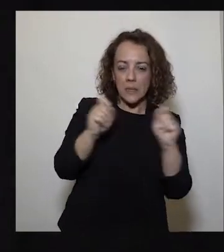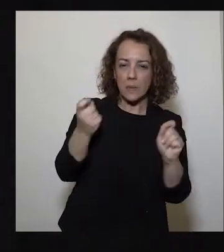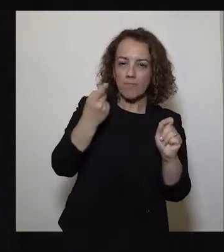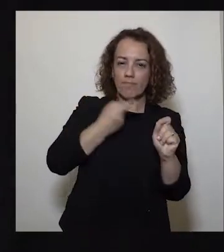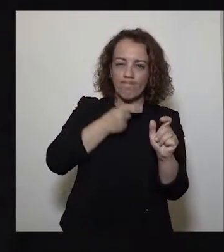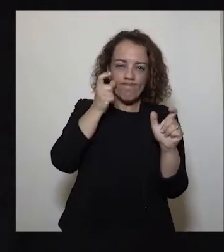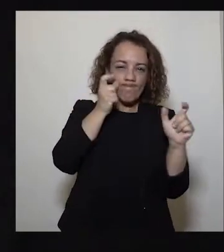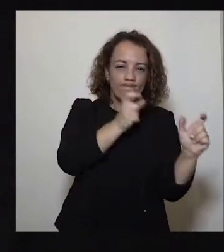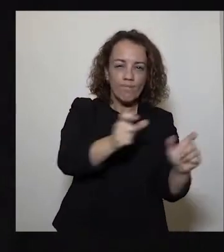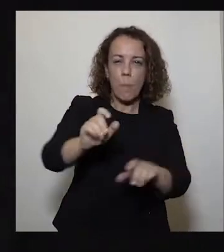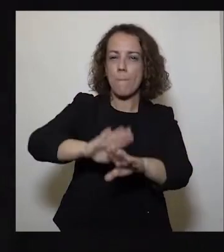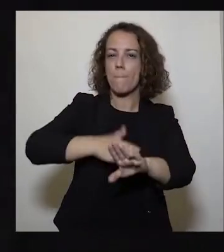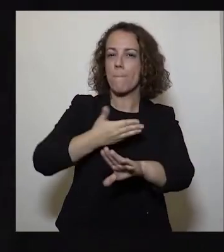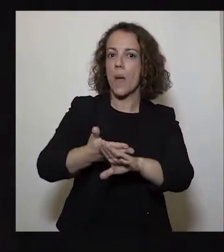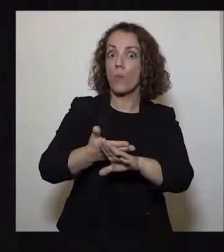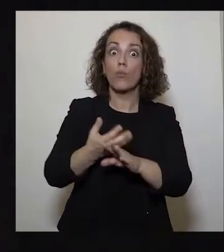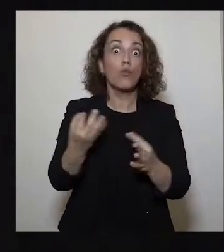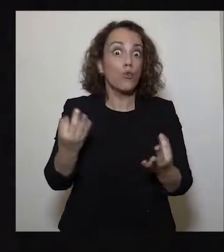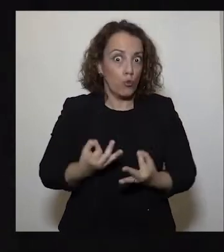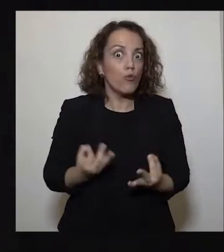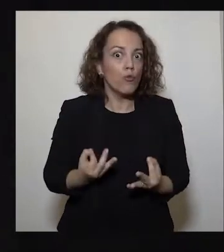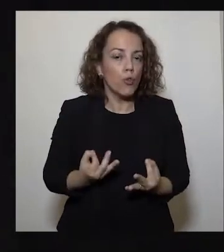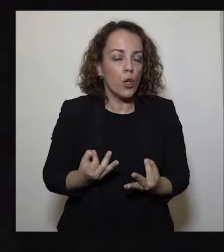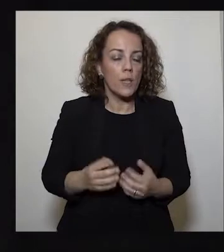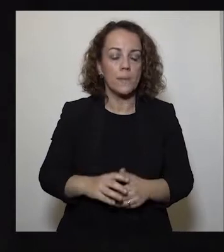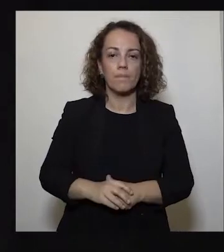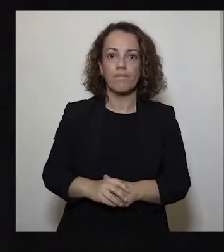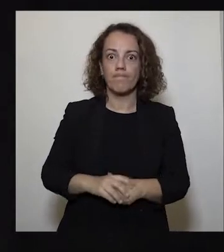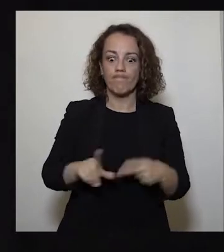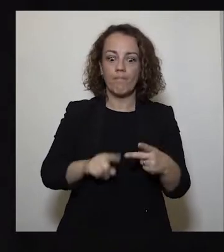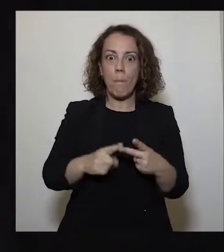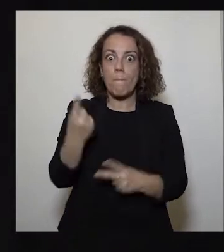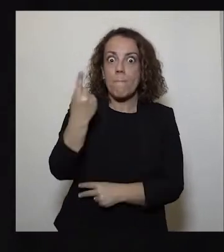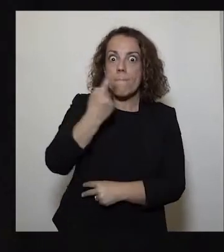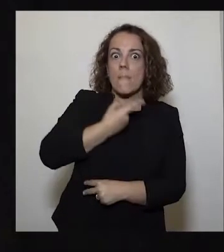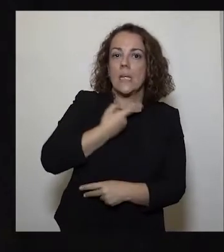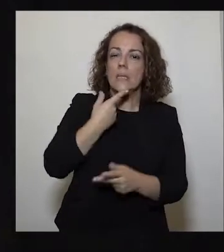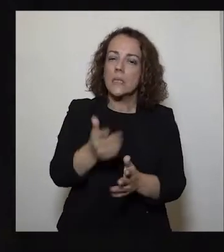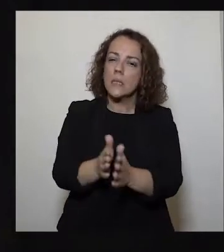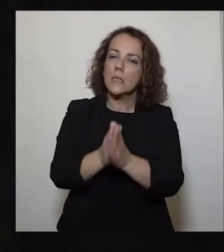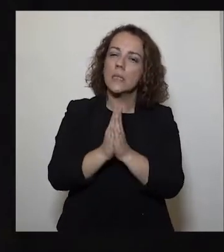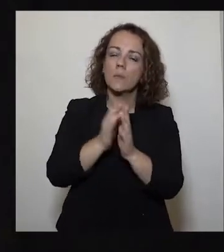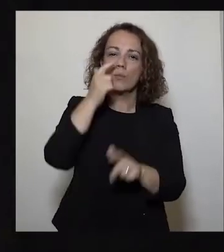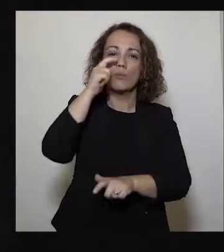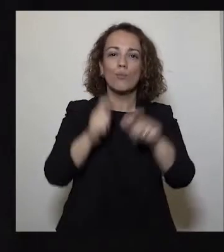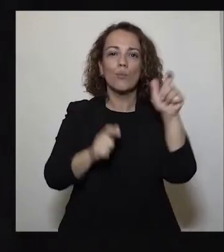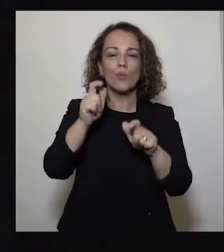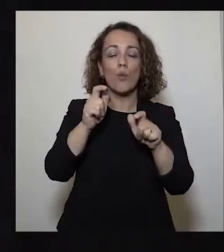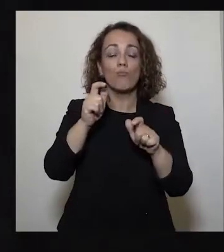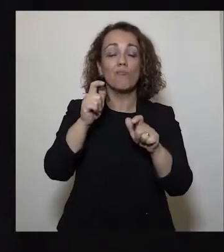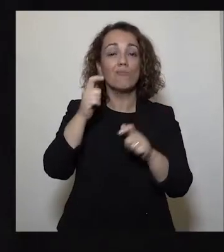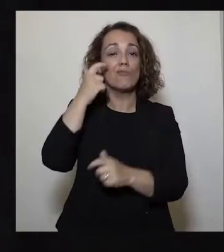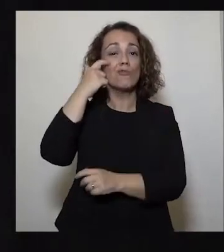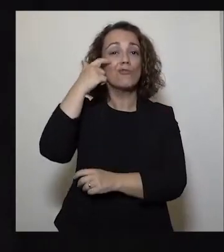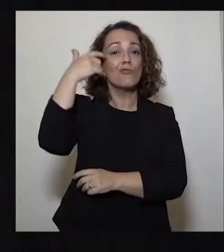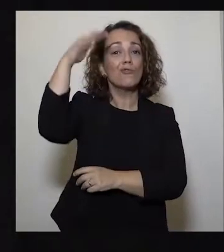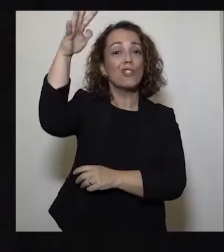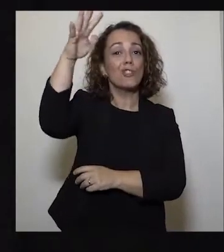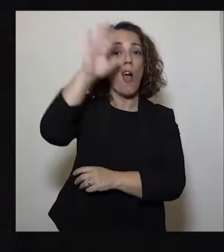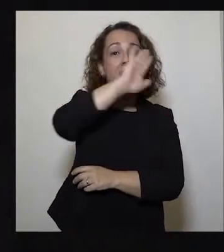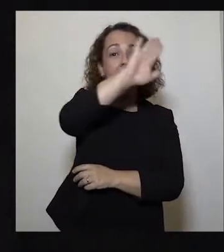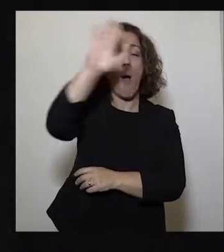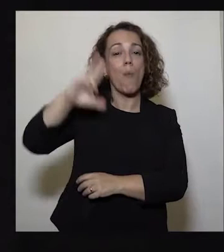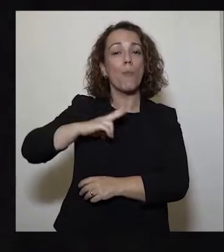reforçada e fizemos-lo. Tínhamos de pedir aos nossos compatriotas que lá fora vivem e que haviam